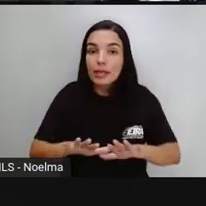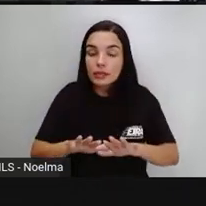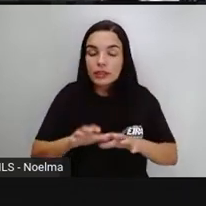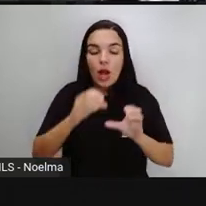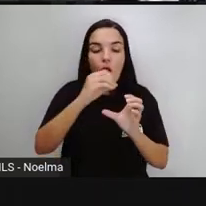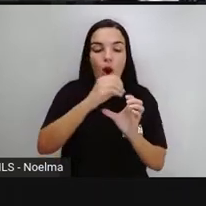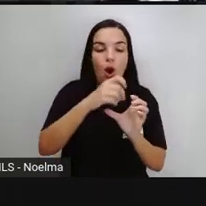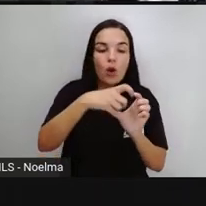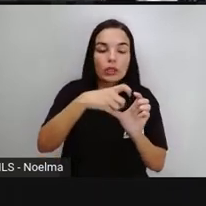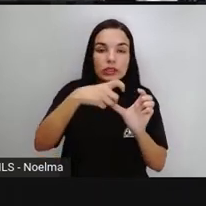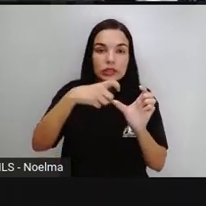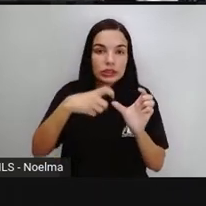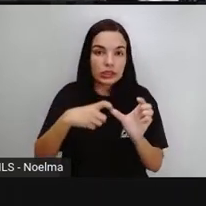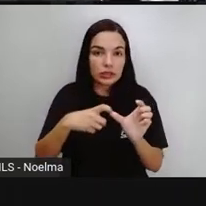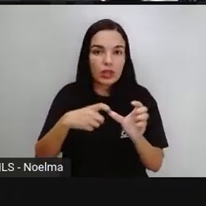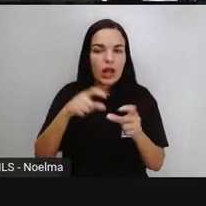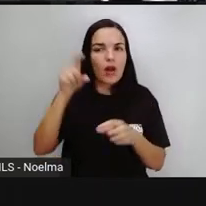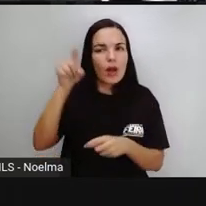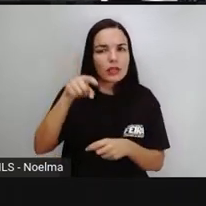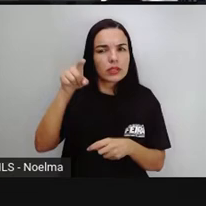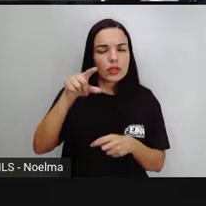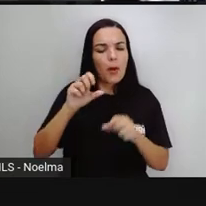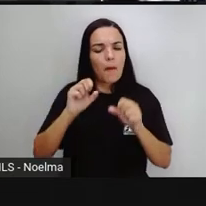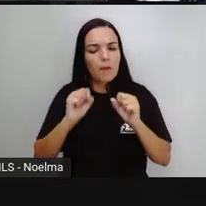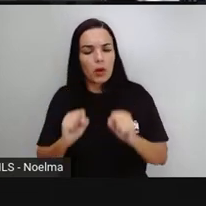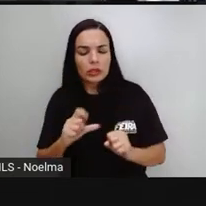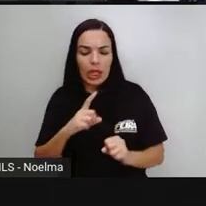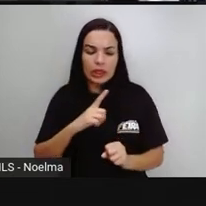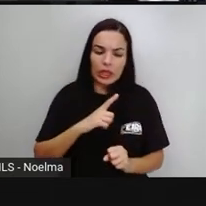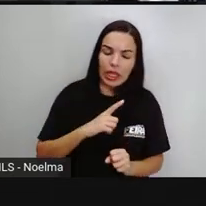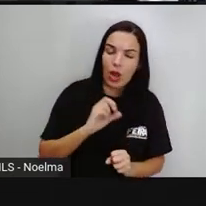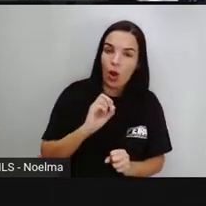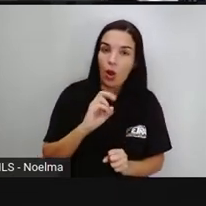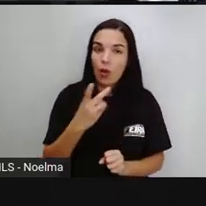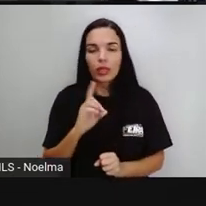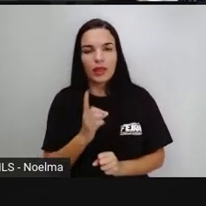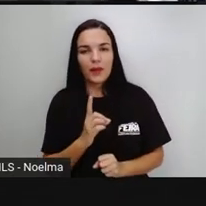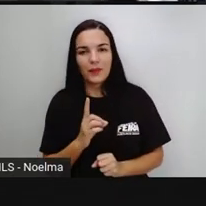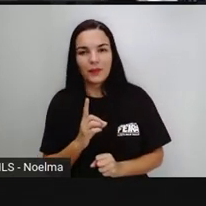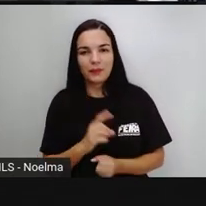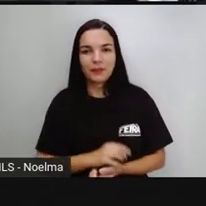oxítonas, esses acentos podem ou não aparecer.